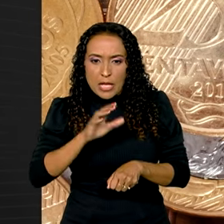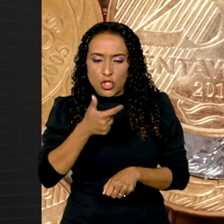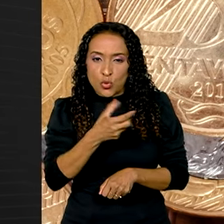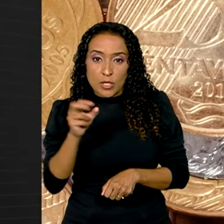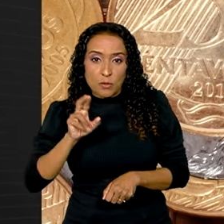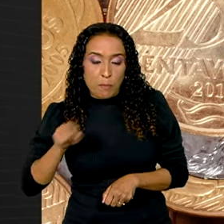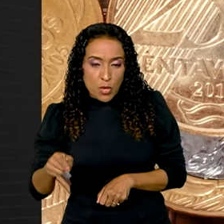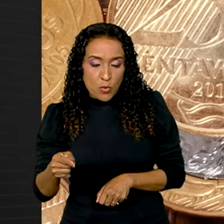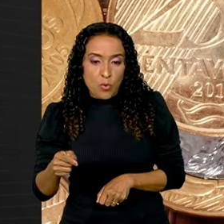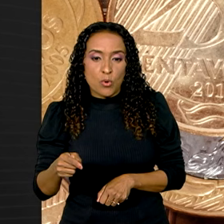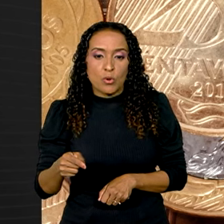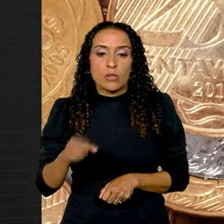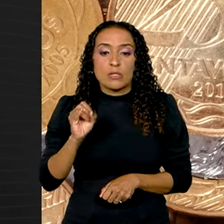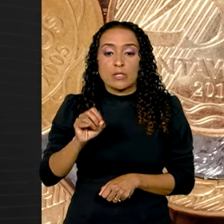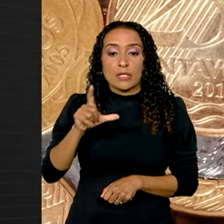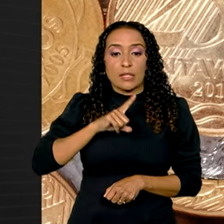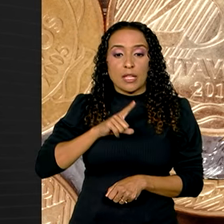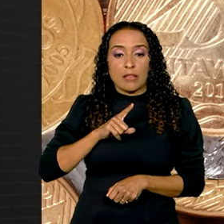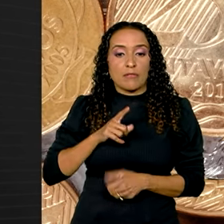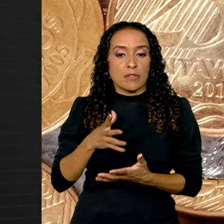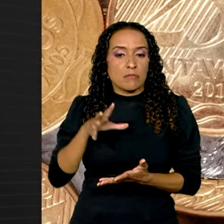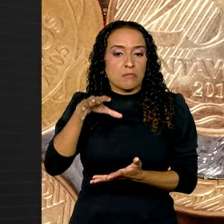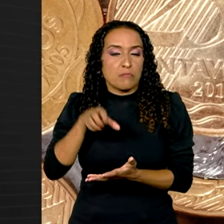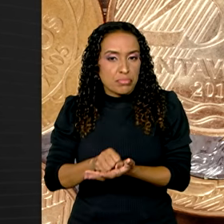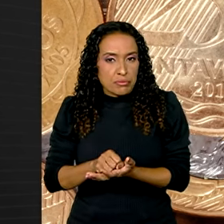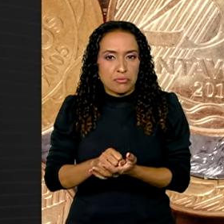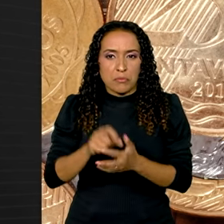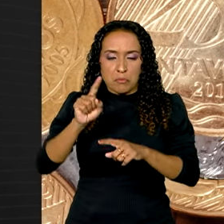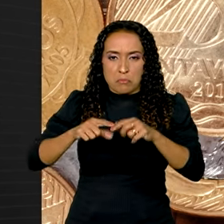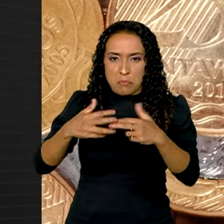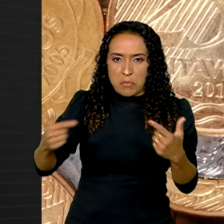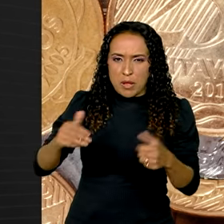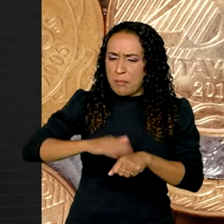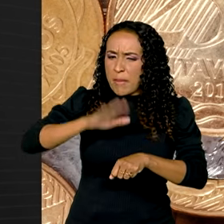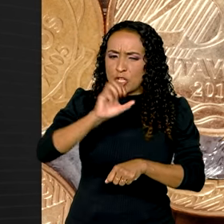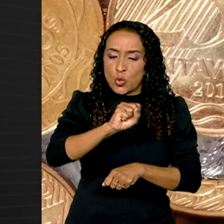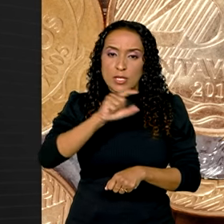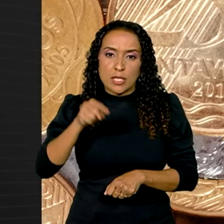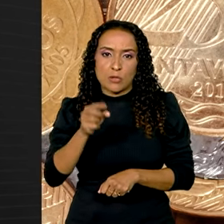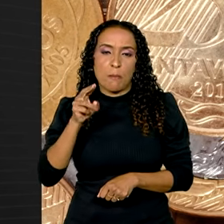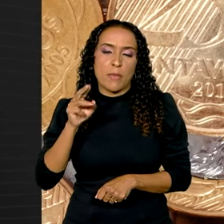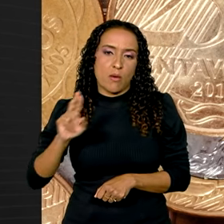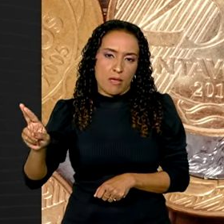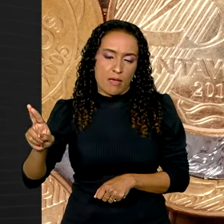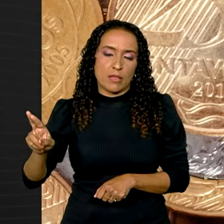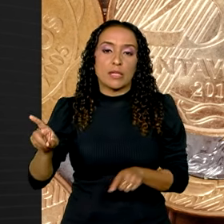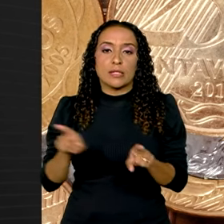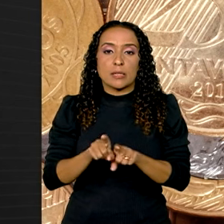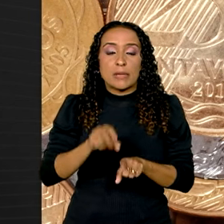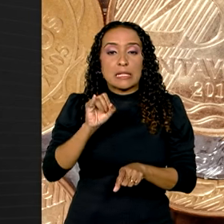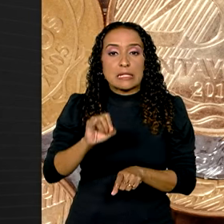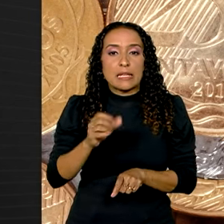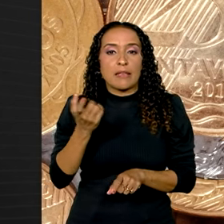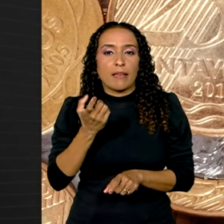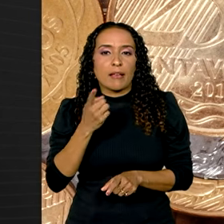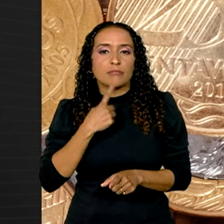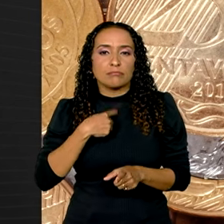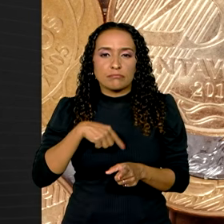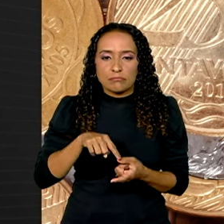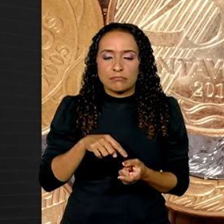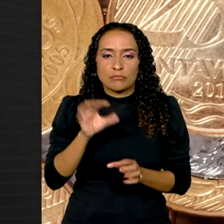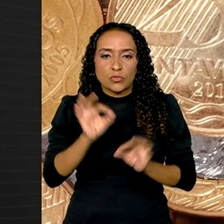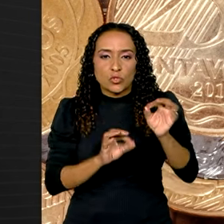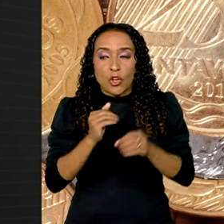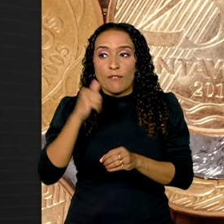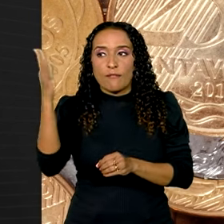$ 200.000,00, quem teve posse ou bens de valor superior a R 800.000,00 e para quem deseja atualizar bens